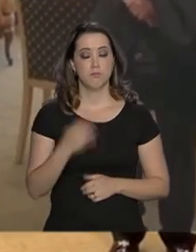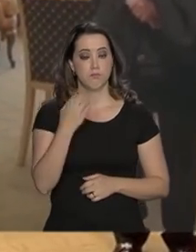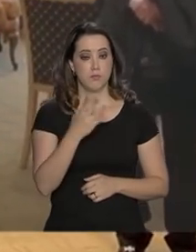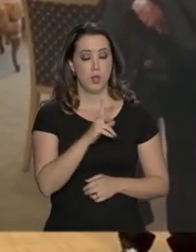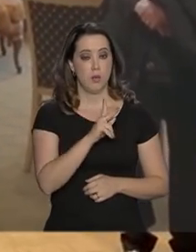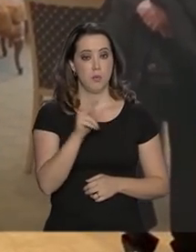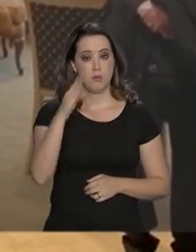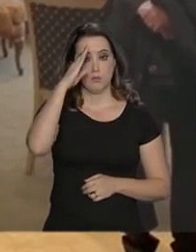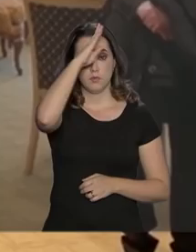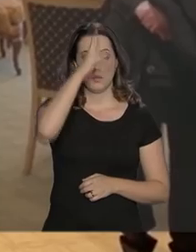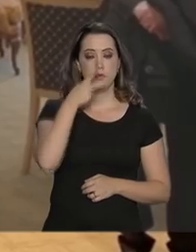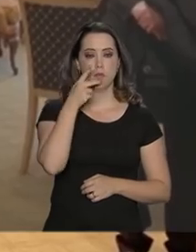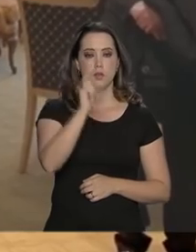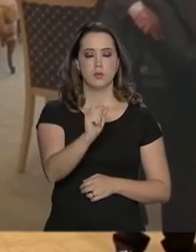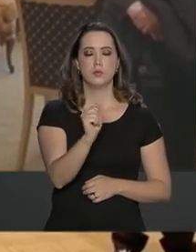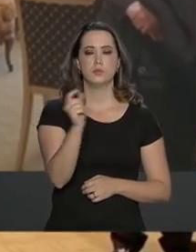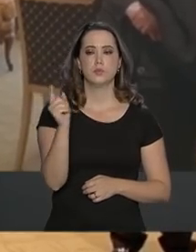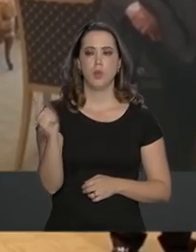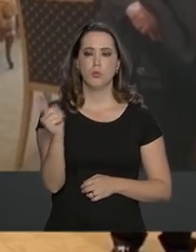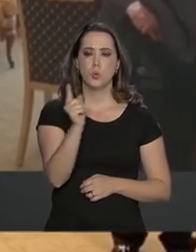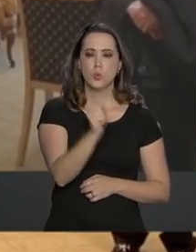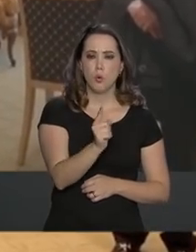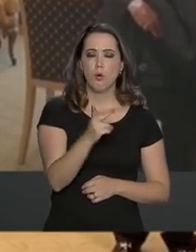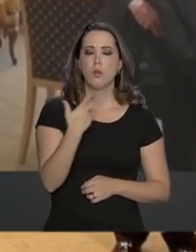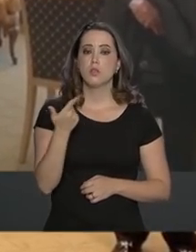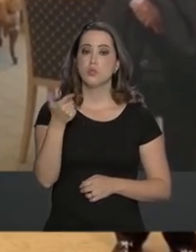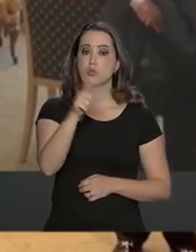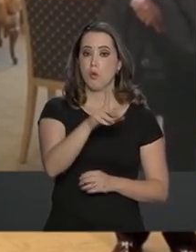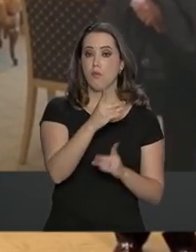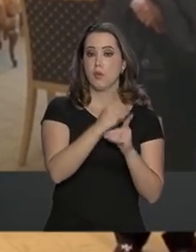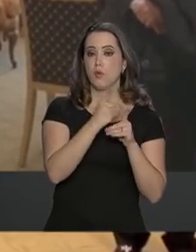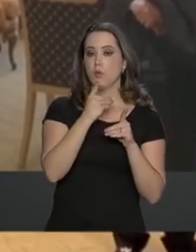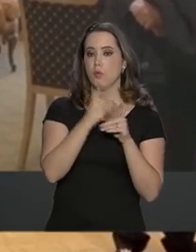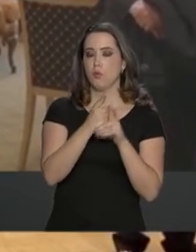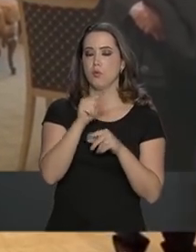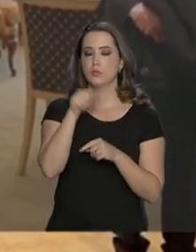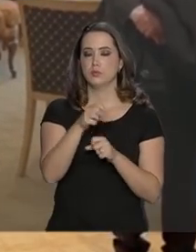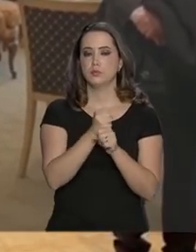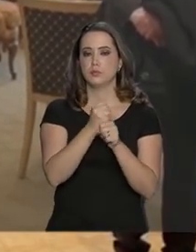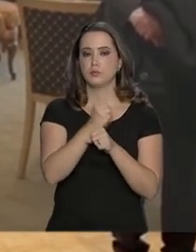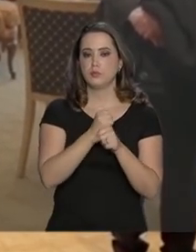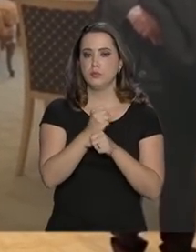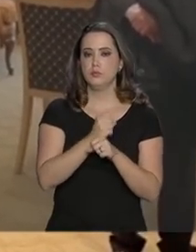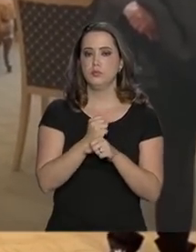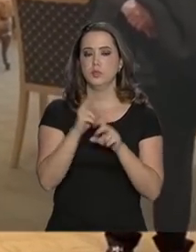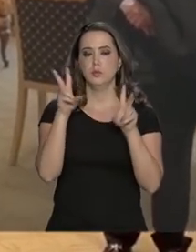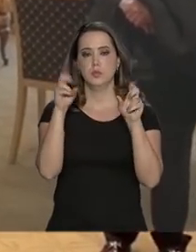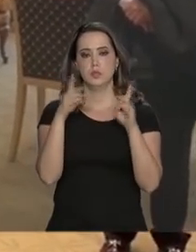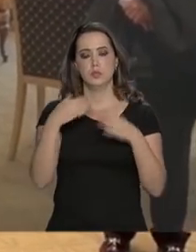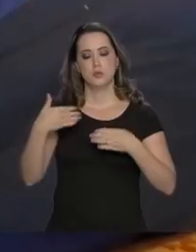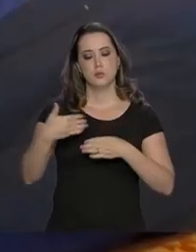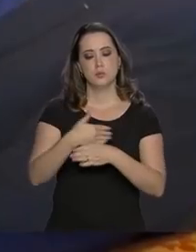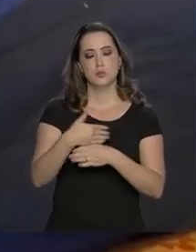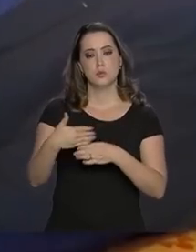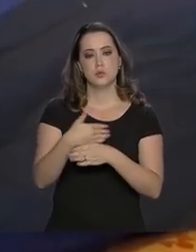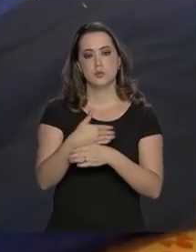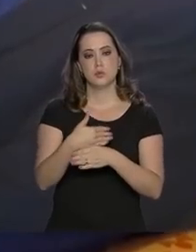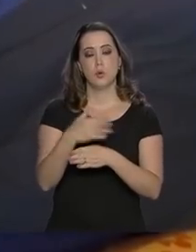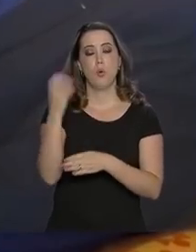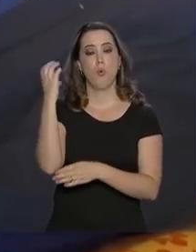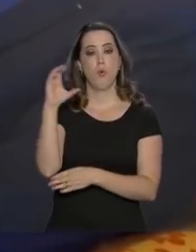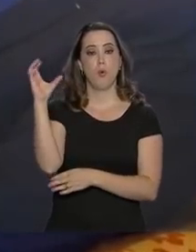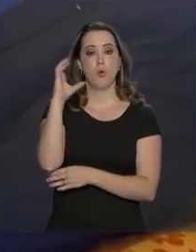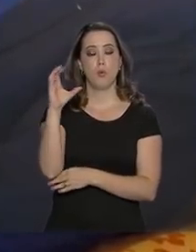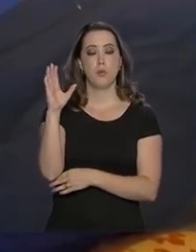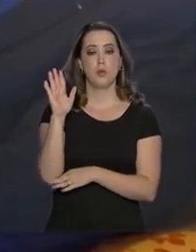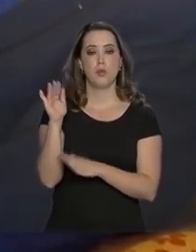o presidente Jair Bolsonaro, ele e Duque vão voltar a se encontrar ainda este ano para tratar sobre fronteiras. O colombiano